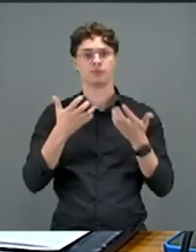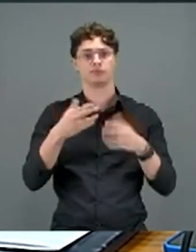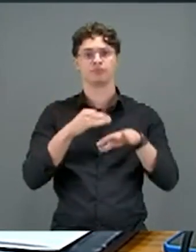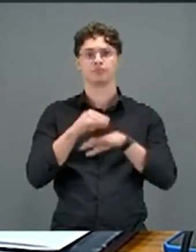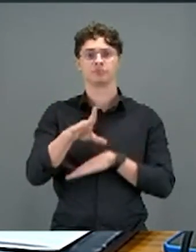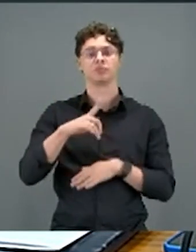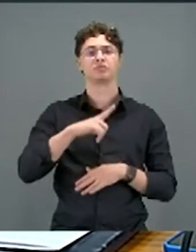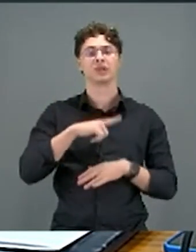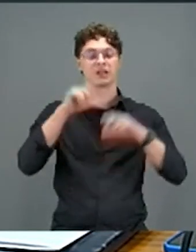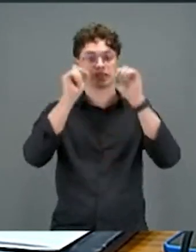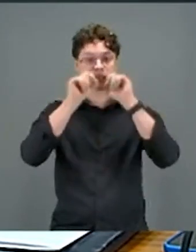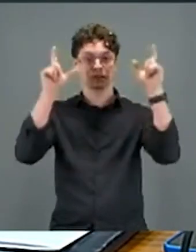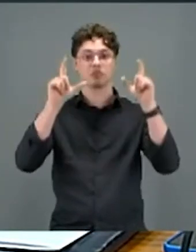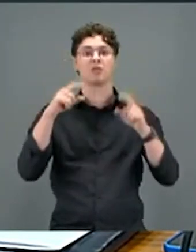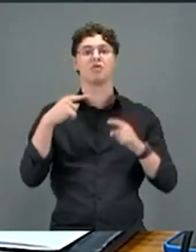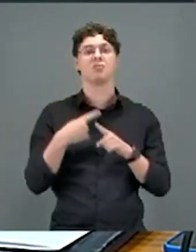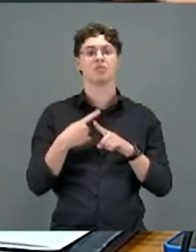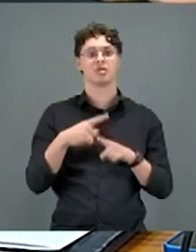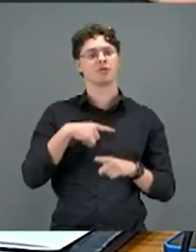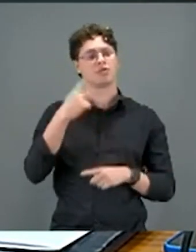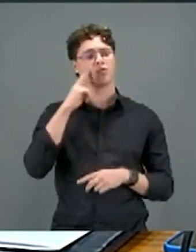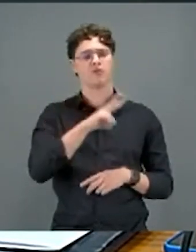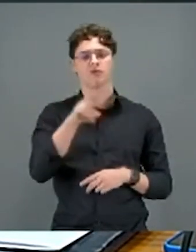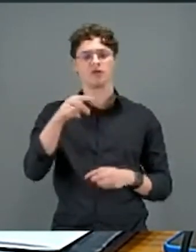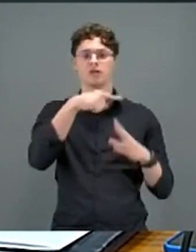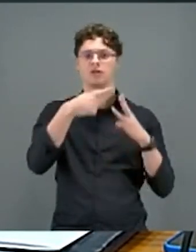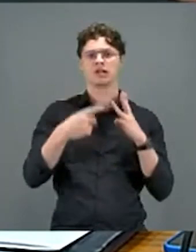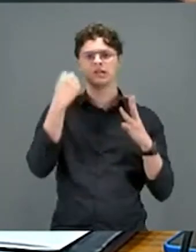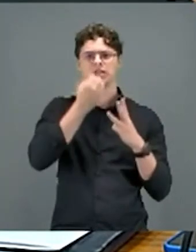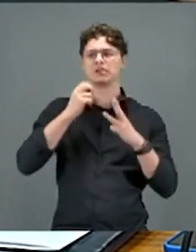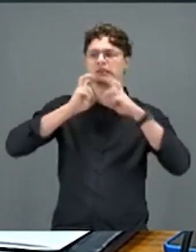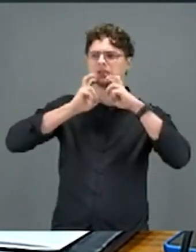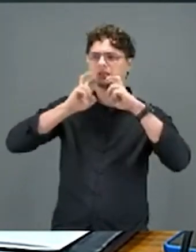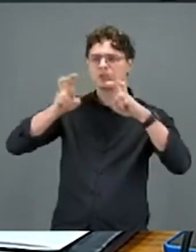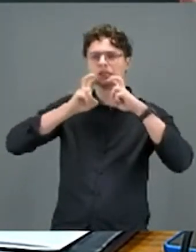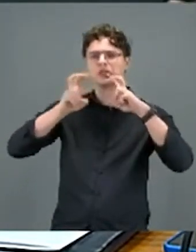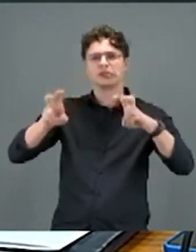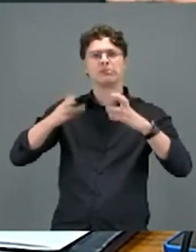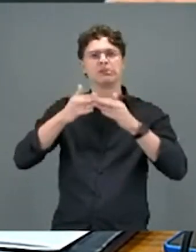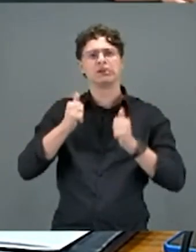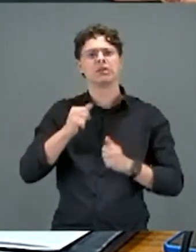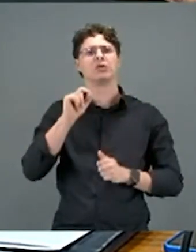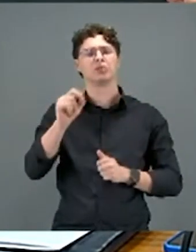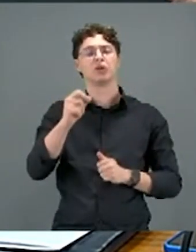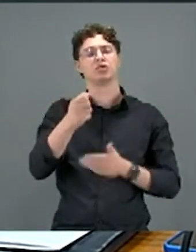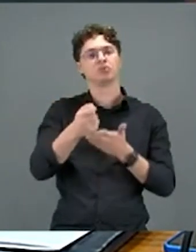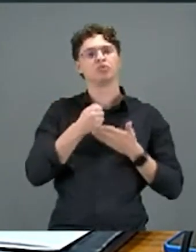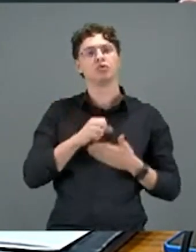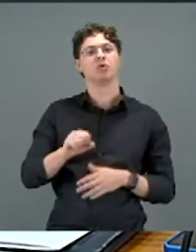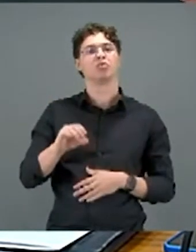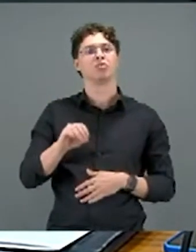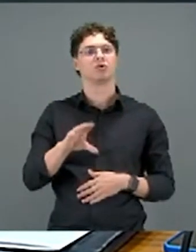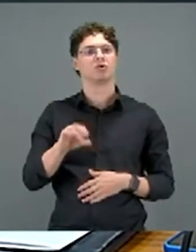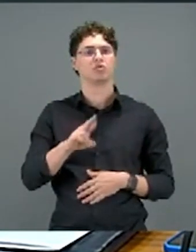esse despertar. Porque eu vejo os nossos três senadores aqui gritando, berrando para o pedido de socorro. Os três